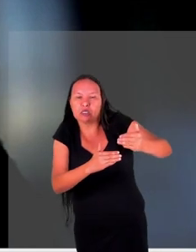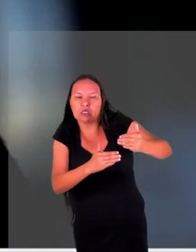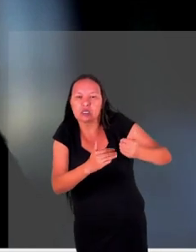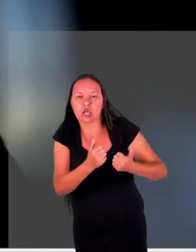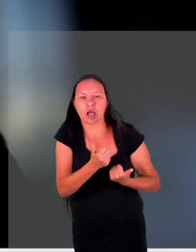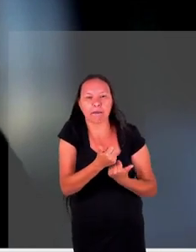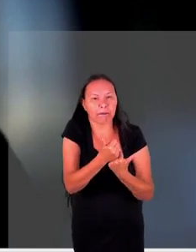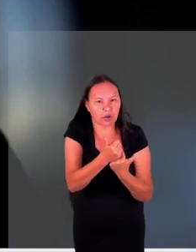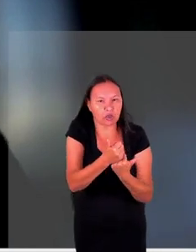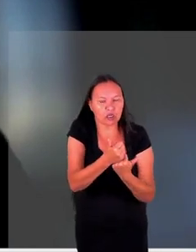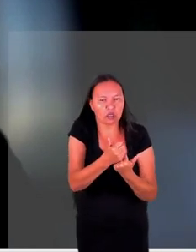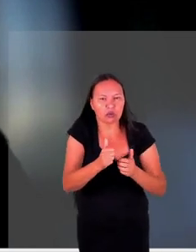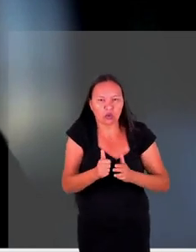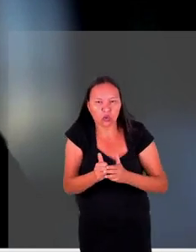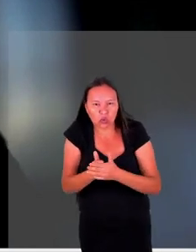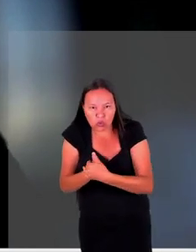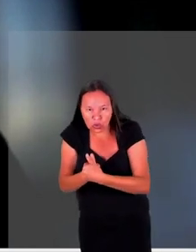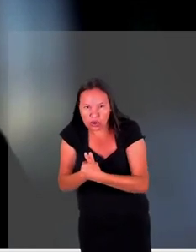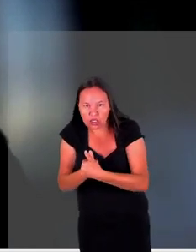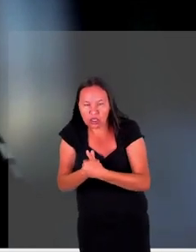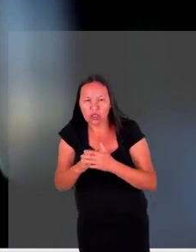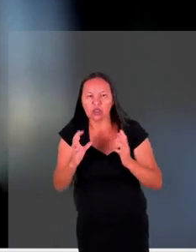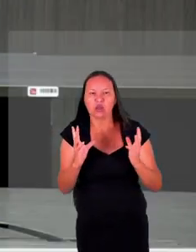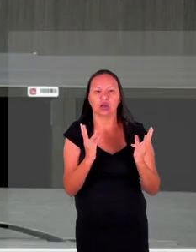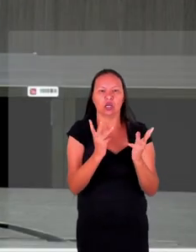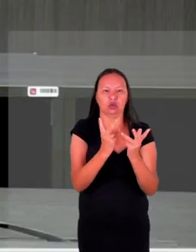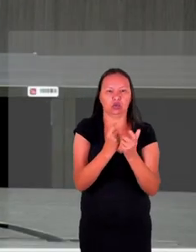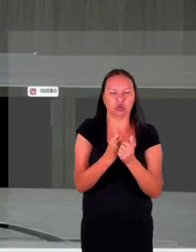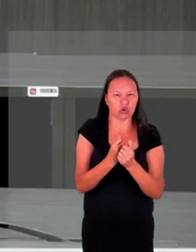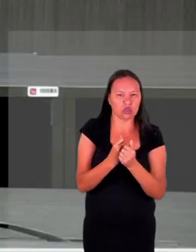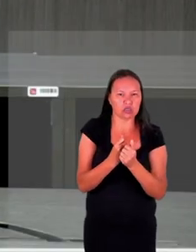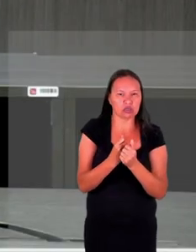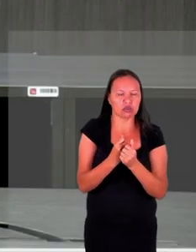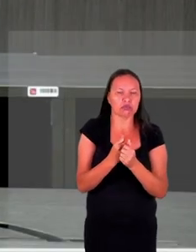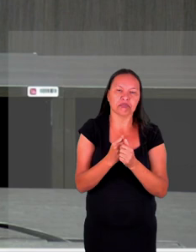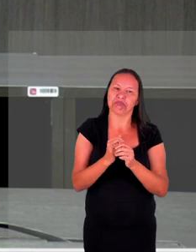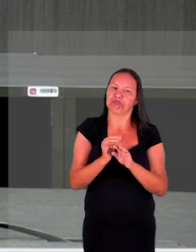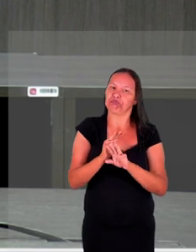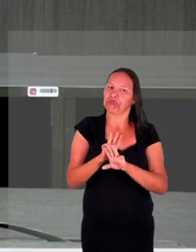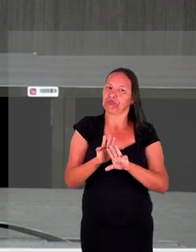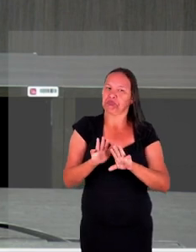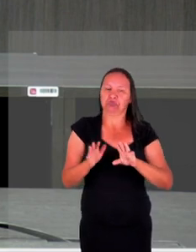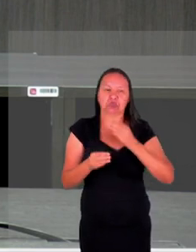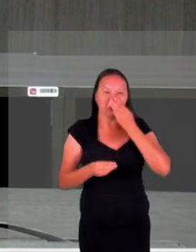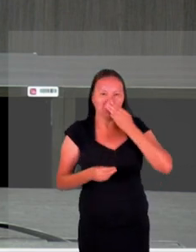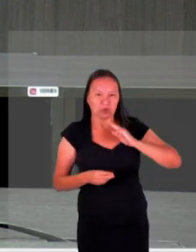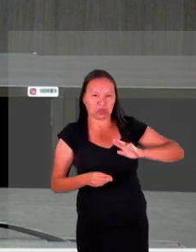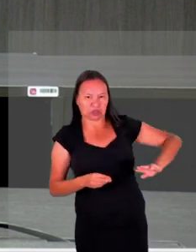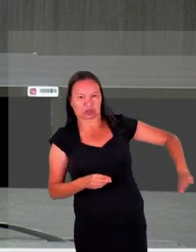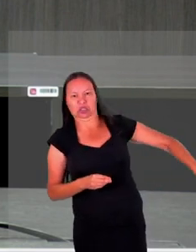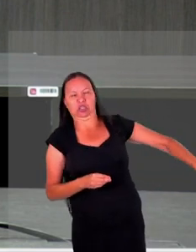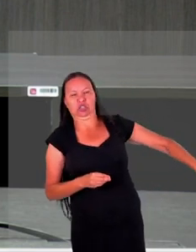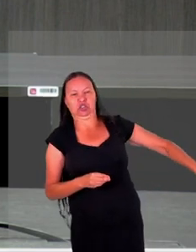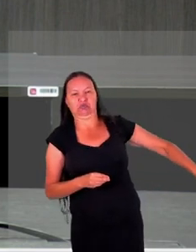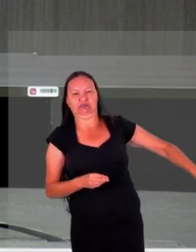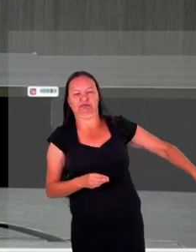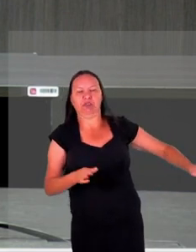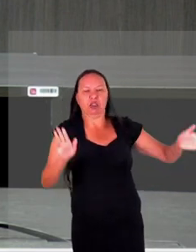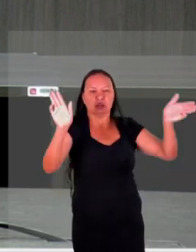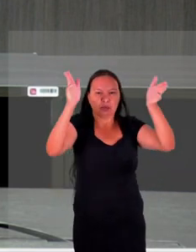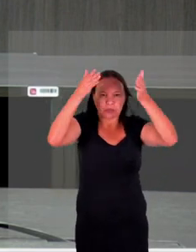tem que ter é uma régua que é passada abstratamente né e que a gente não sabe até quando que tem a maturidade psicológica daquele